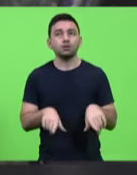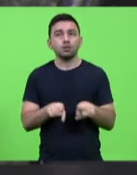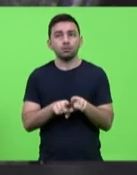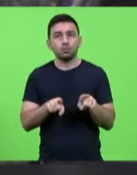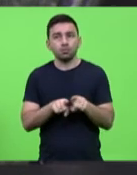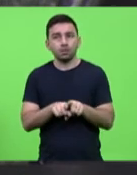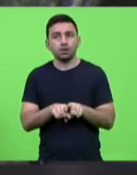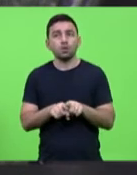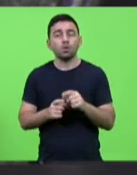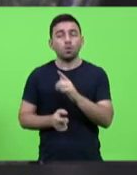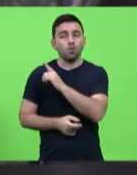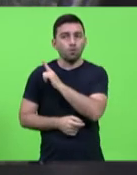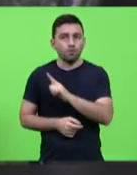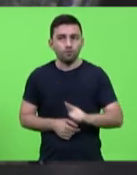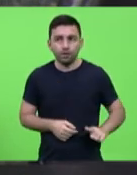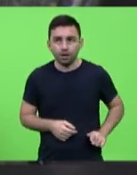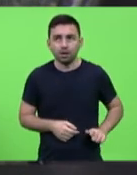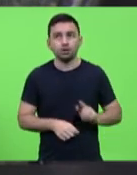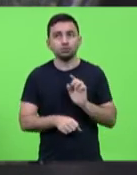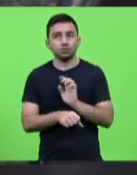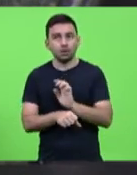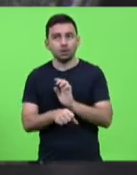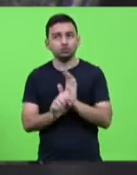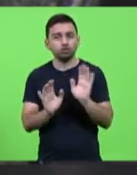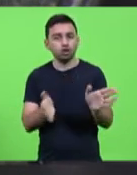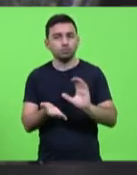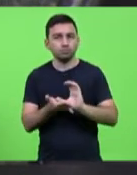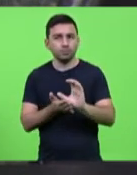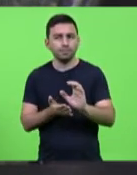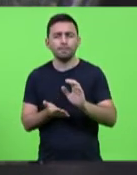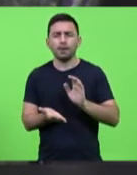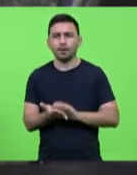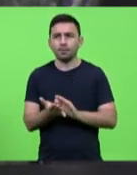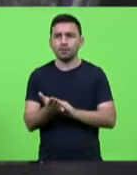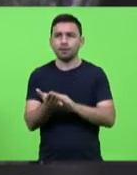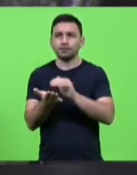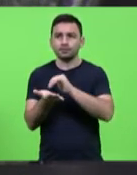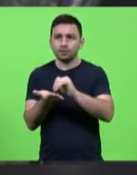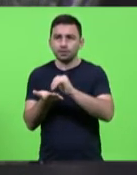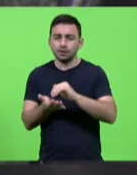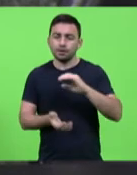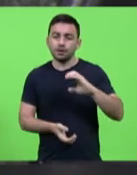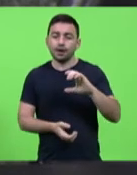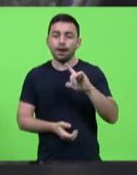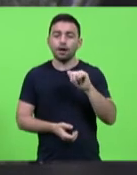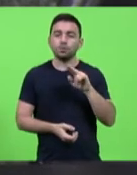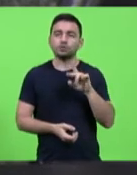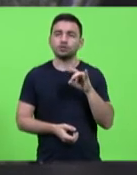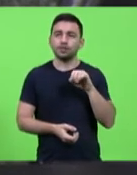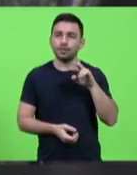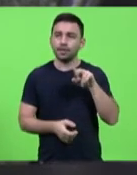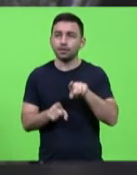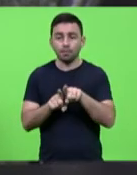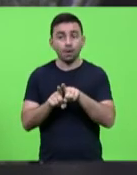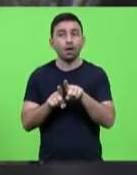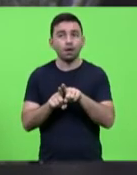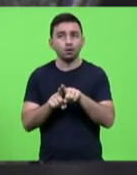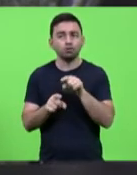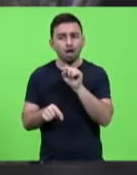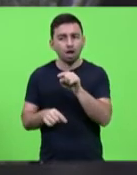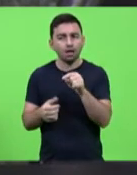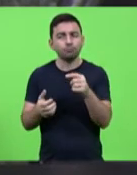efetivamente o governo do Estado está aplicando. Parabéns aí ao secretário Claudinei pela iniciativa da questão da